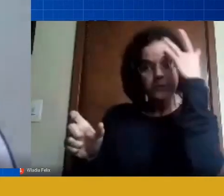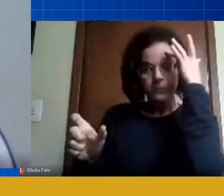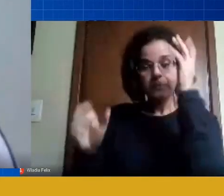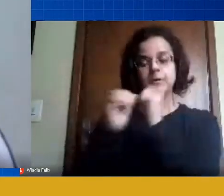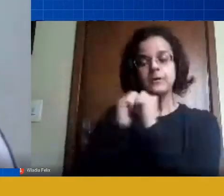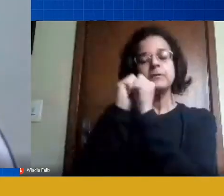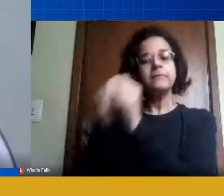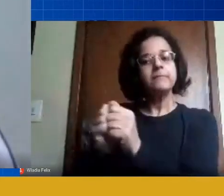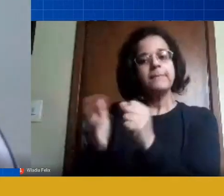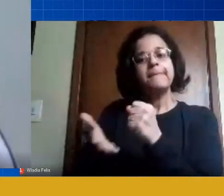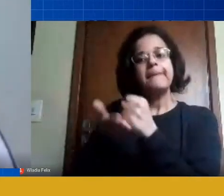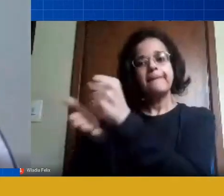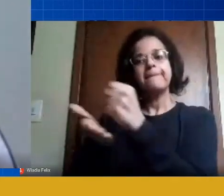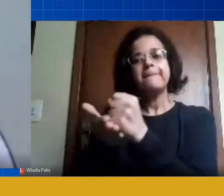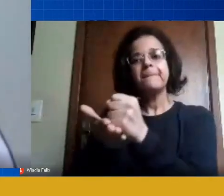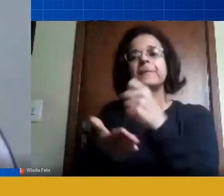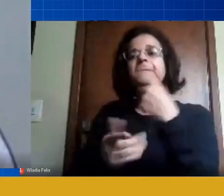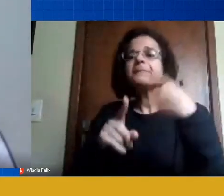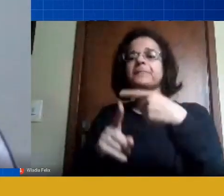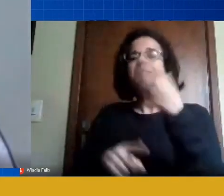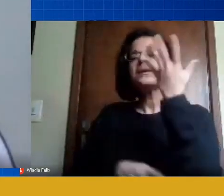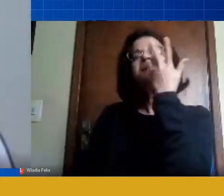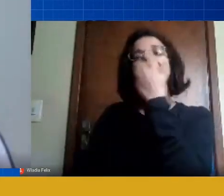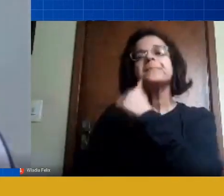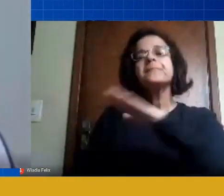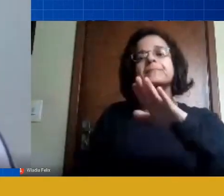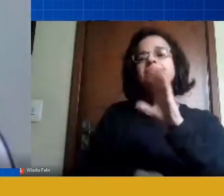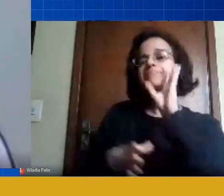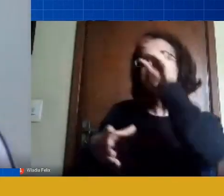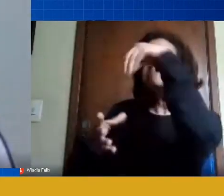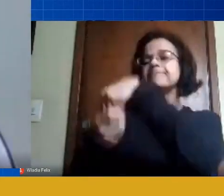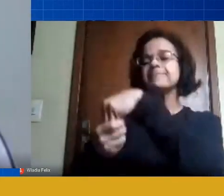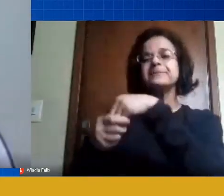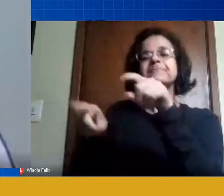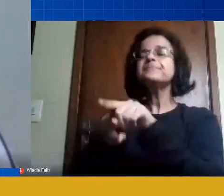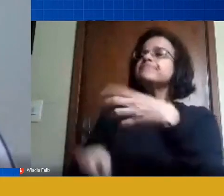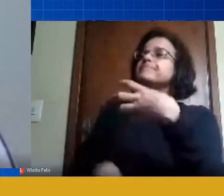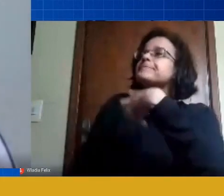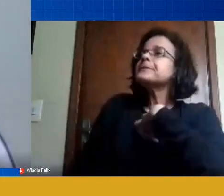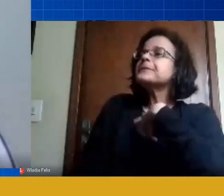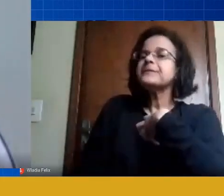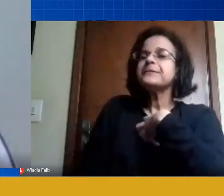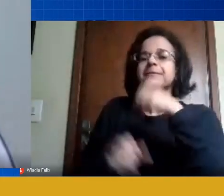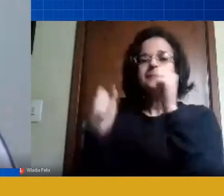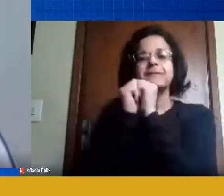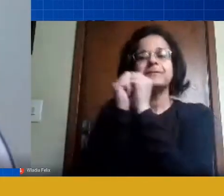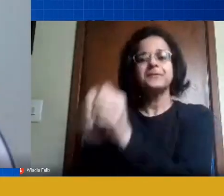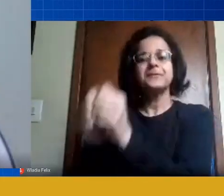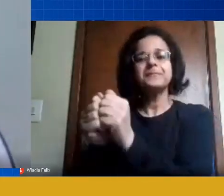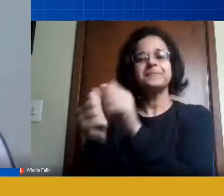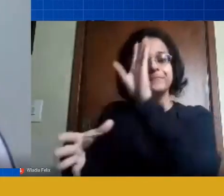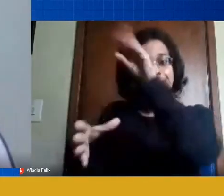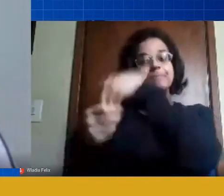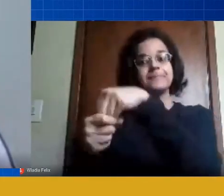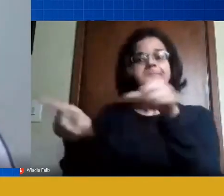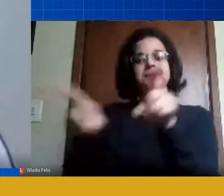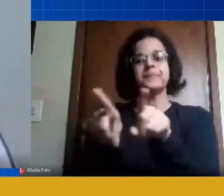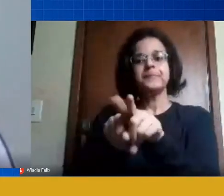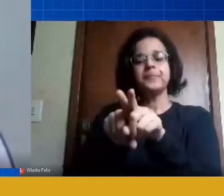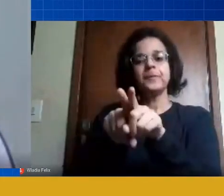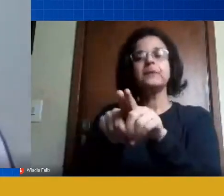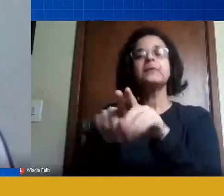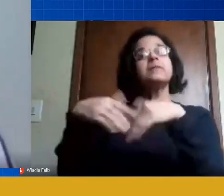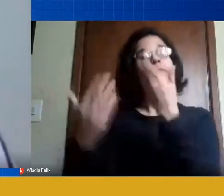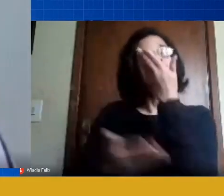essa criança se sinta também dentro desse período histórico que estamos vivendo aí dentro desse contexto parte de uma